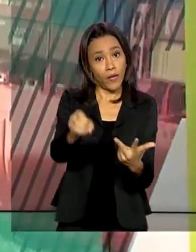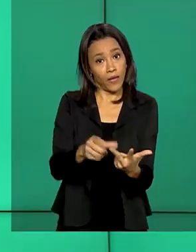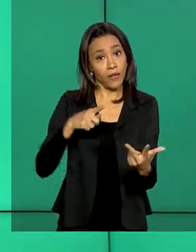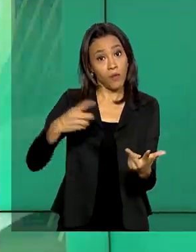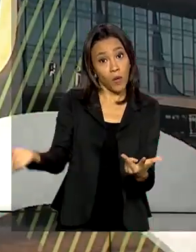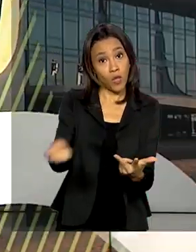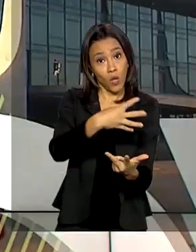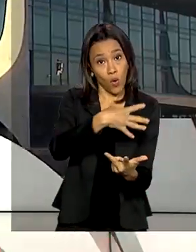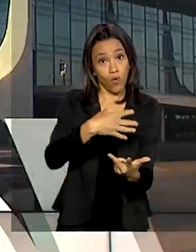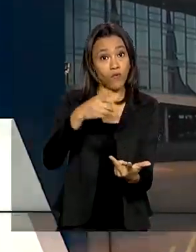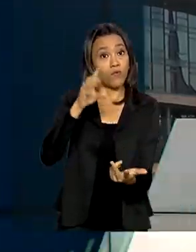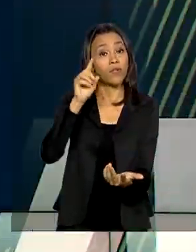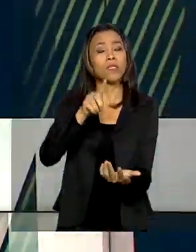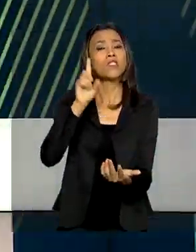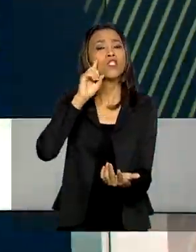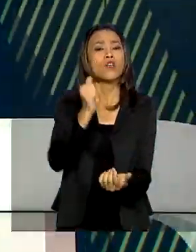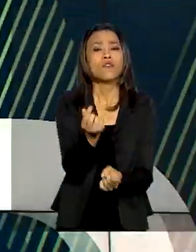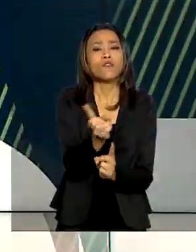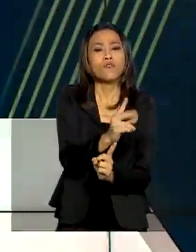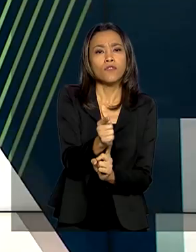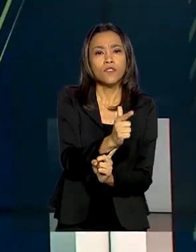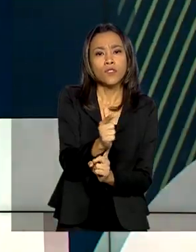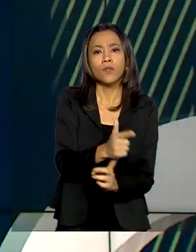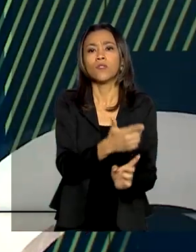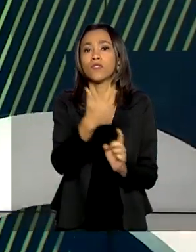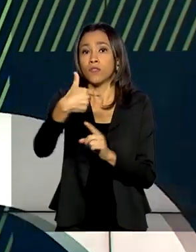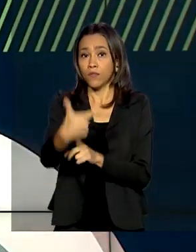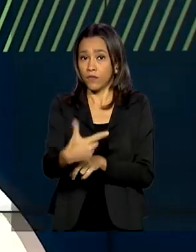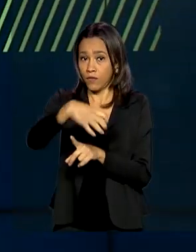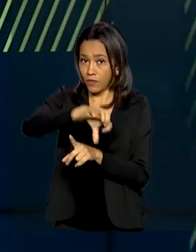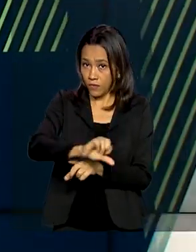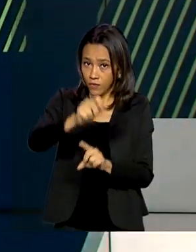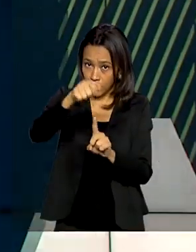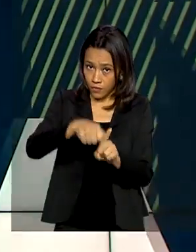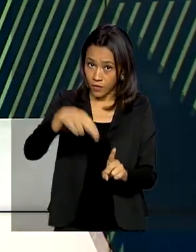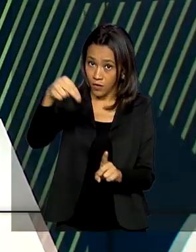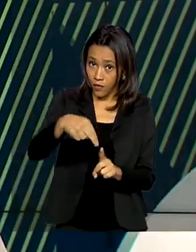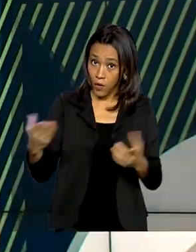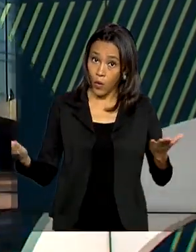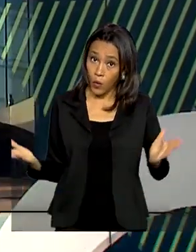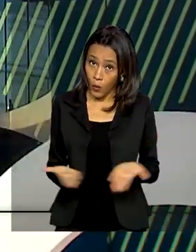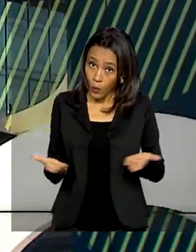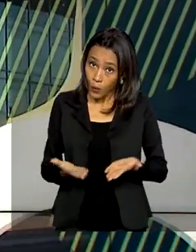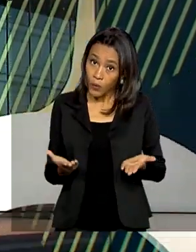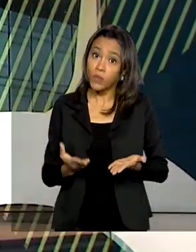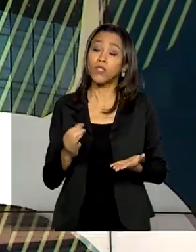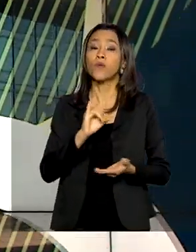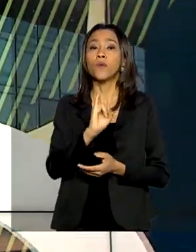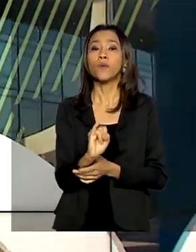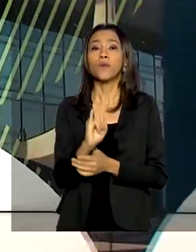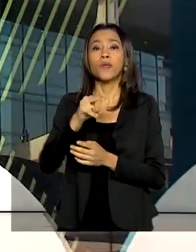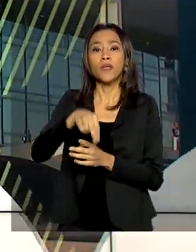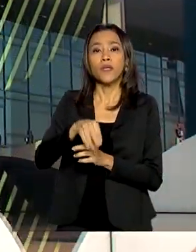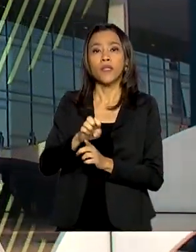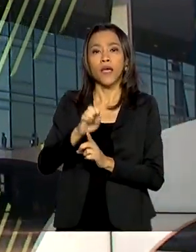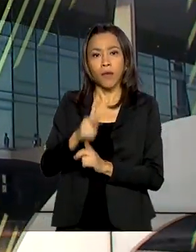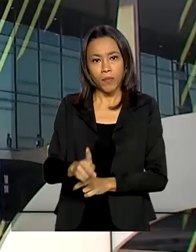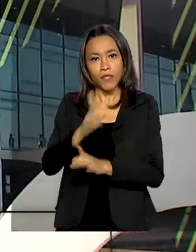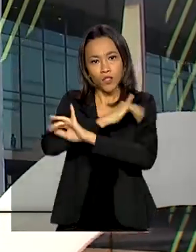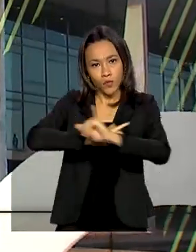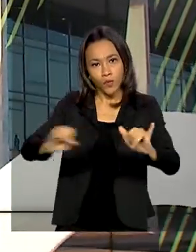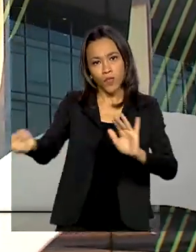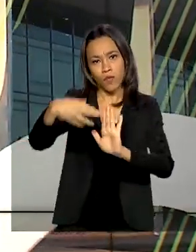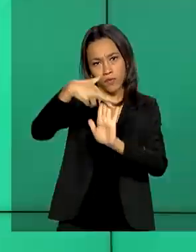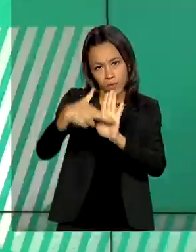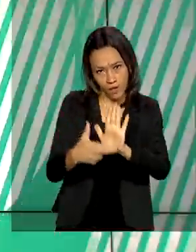Será nos dias 22 e 29 de novembro. O Inep divulgou hoje as regras para a gratuidade da inscrição. Já a